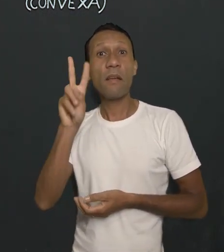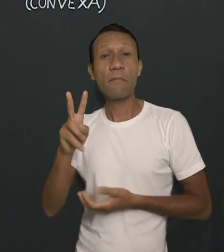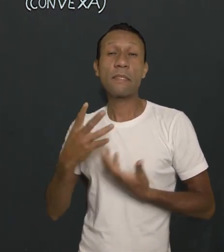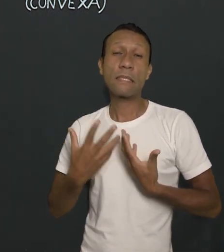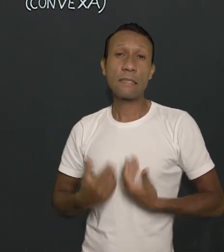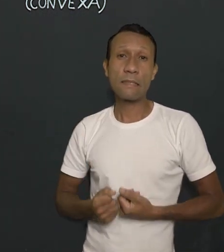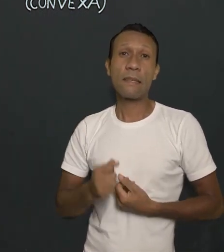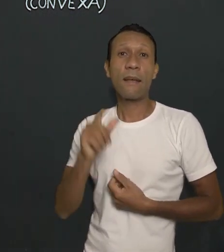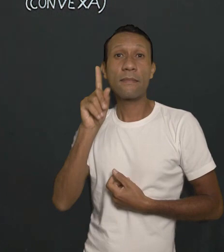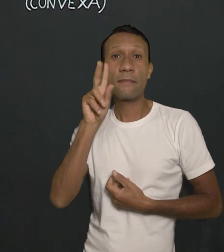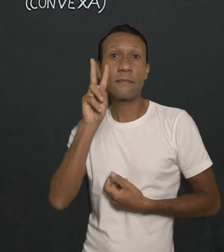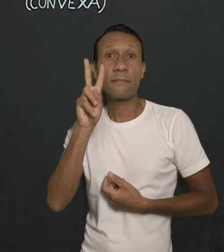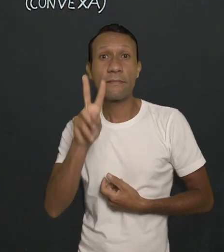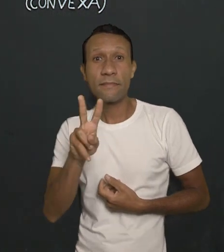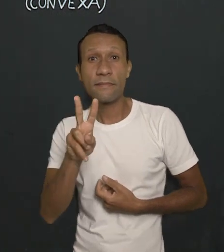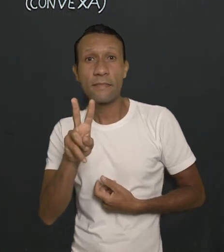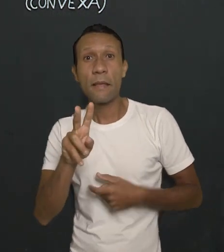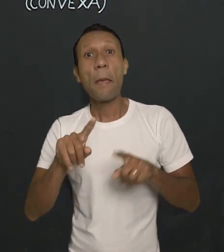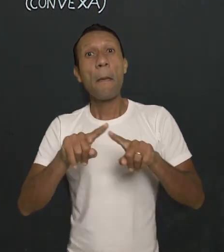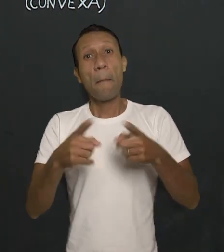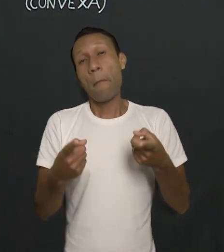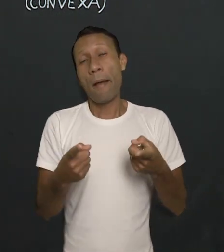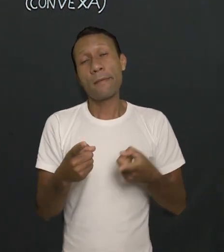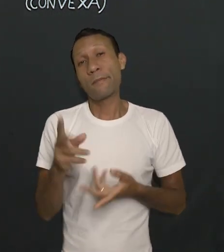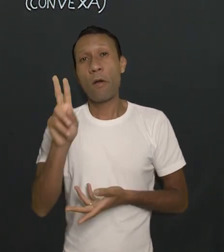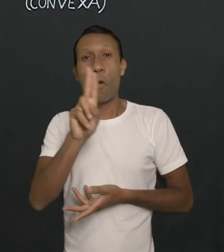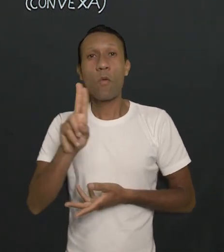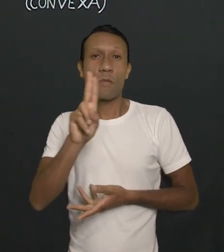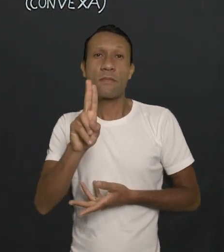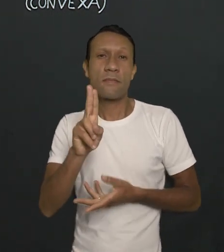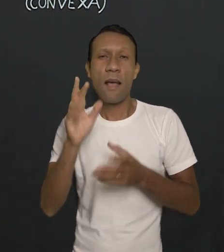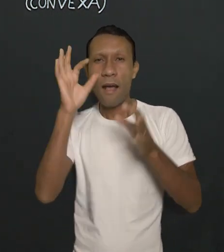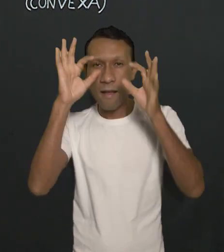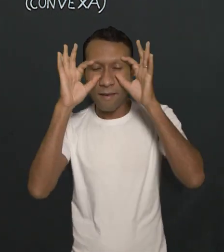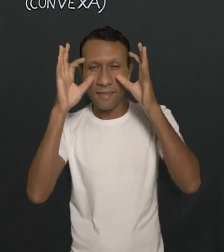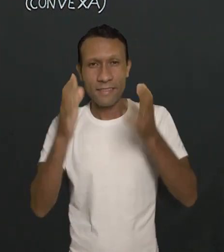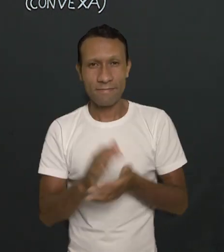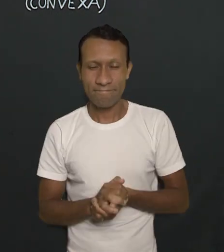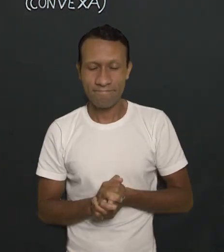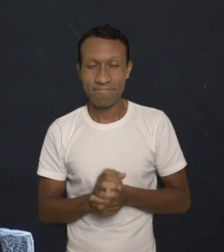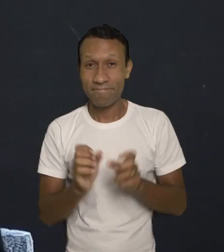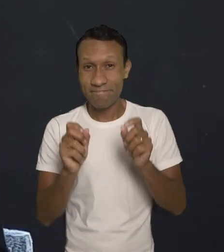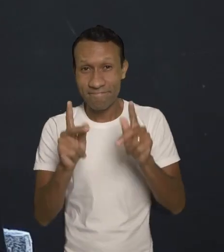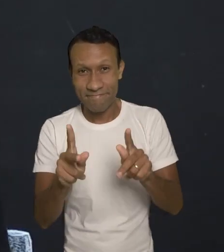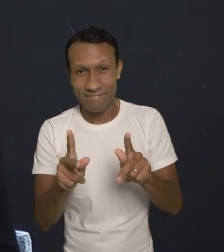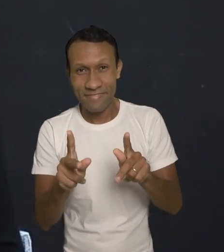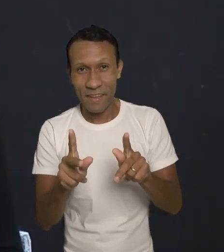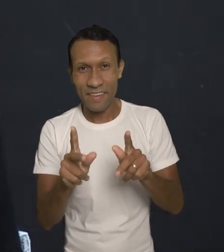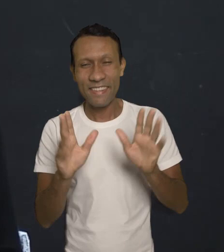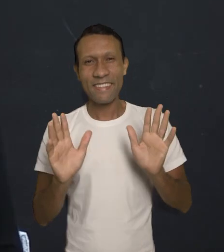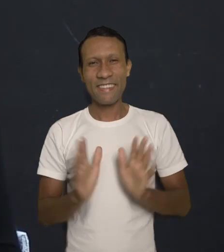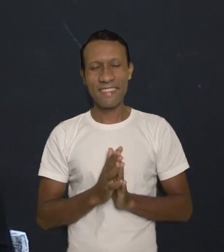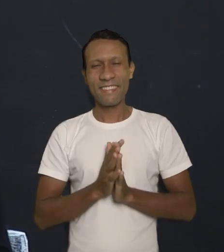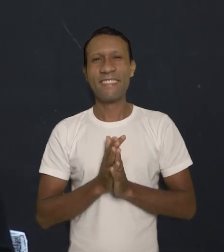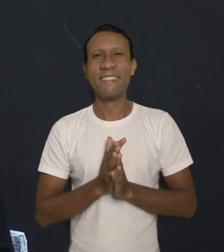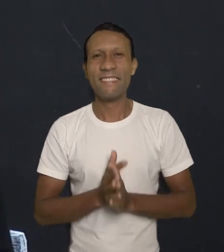vista cansada, dificuldade de enxergar de perto, mais comum aí com a idade. Tranquilo? Vamos fechar nossa aula de